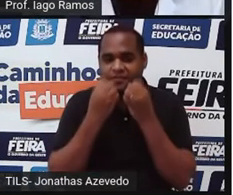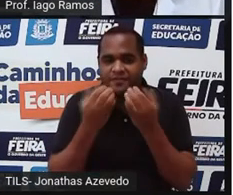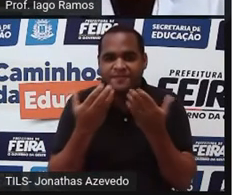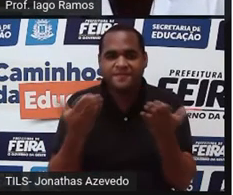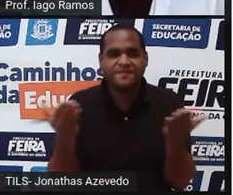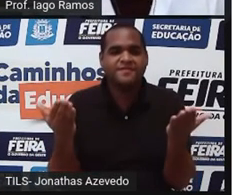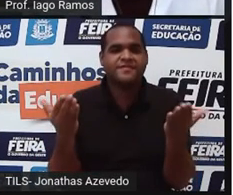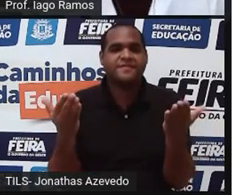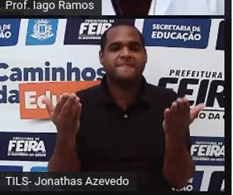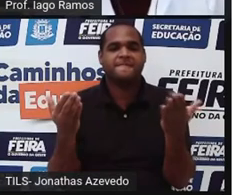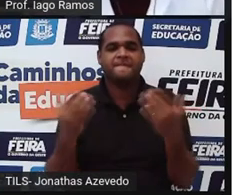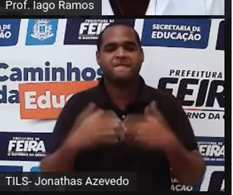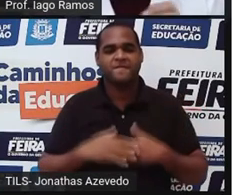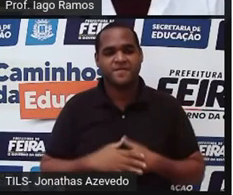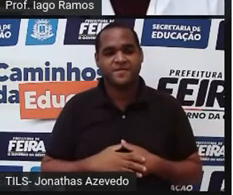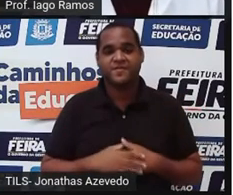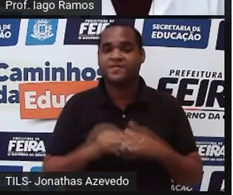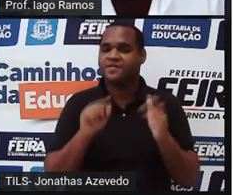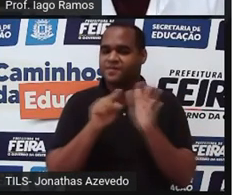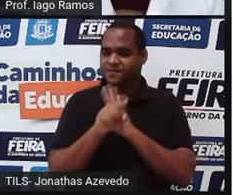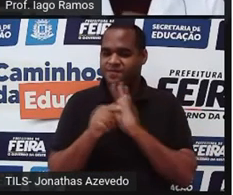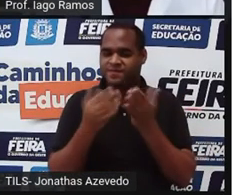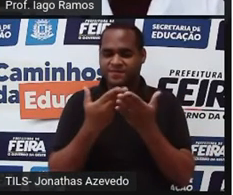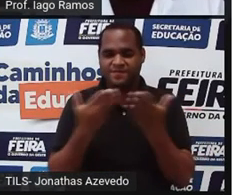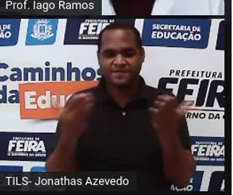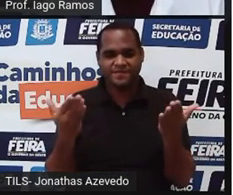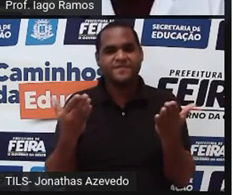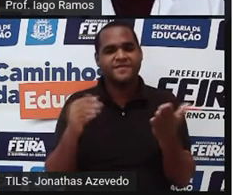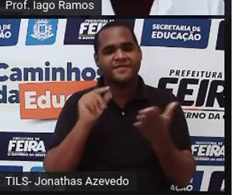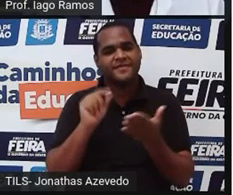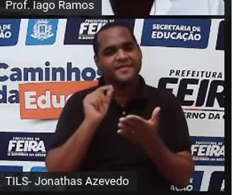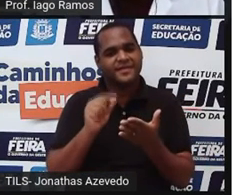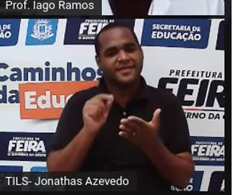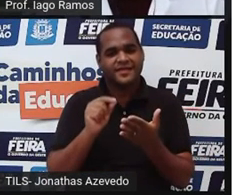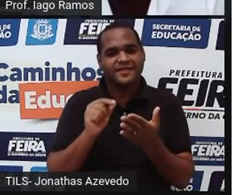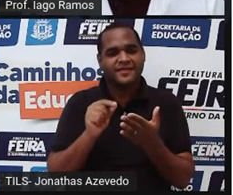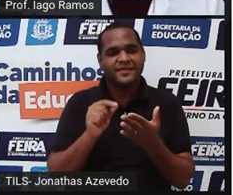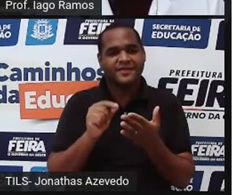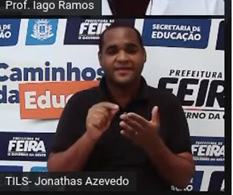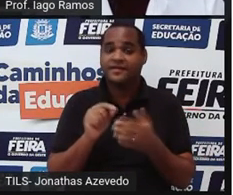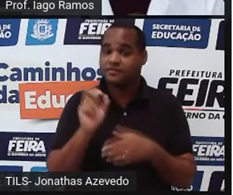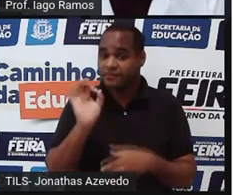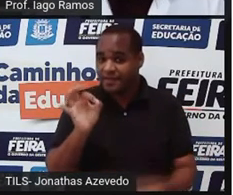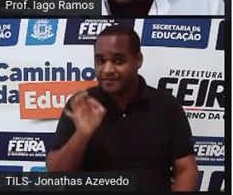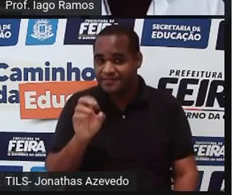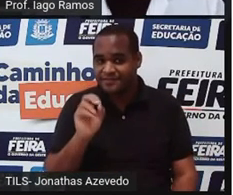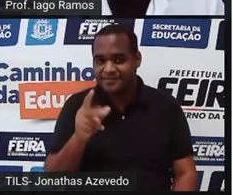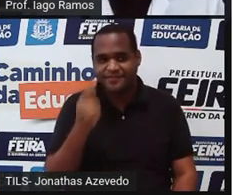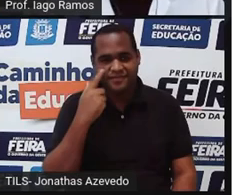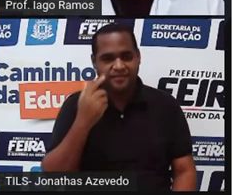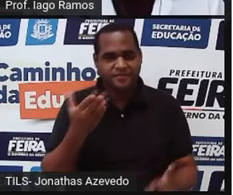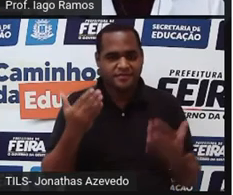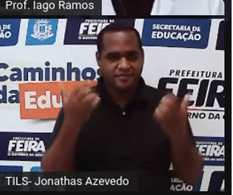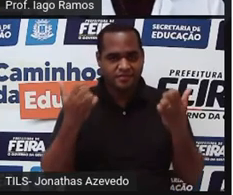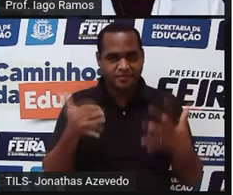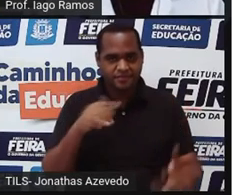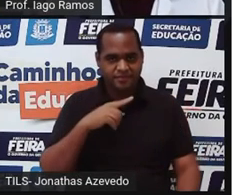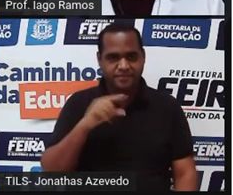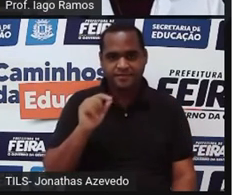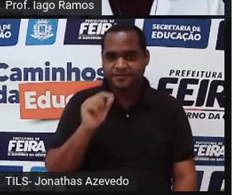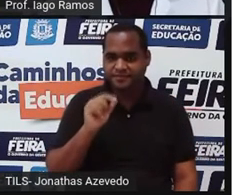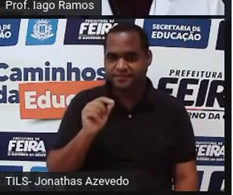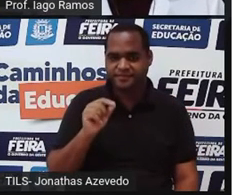vamos avançando. Uma perguntinha só sobre números irracionais, certo? Vem comigo aqui e a